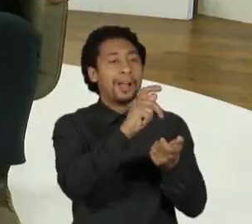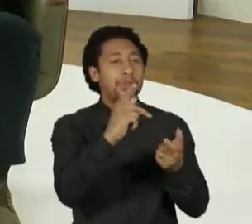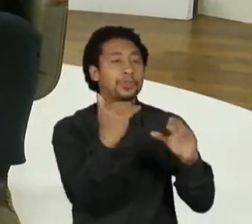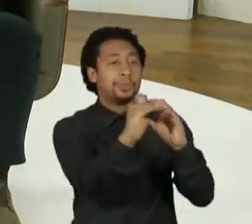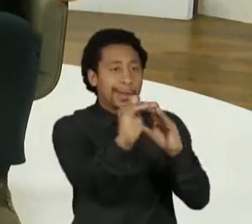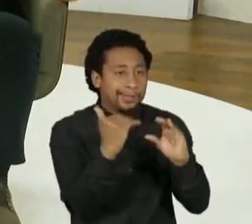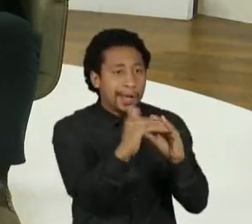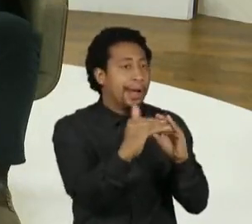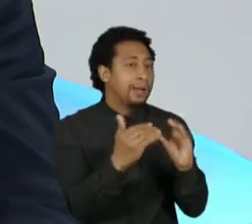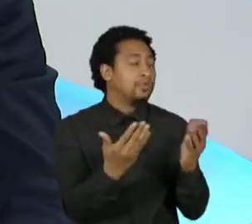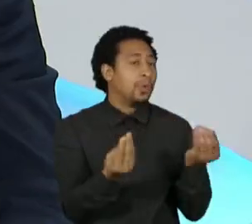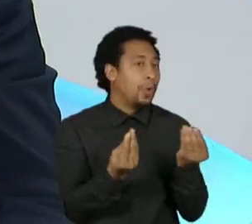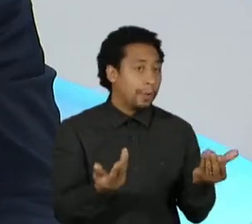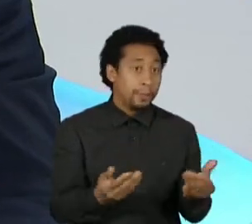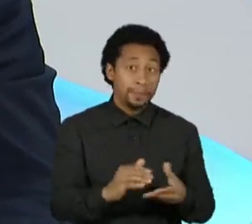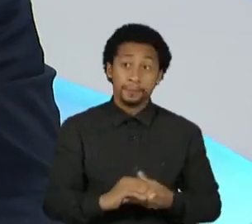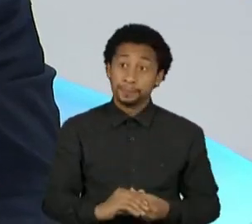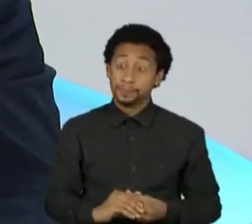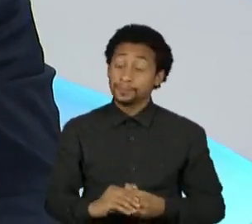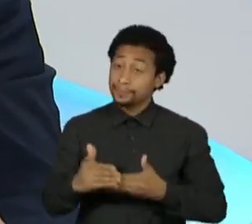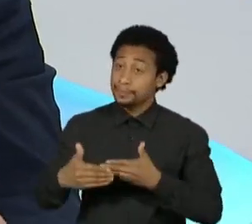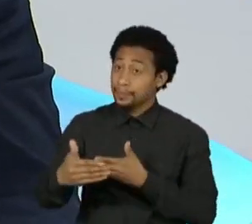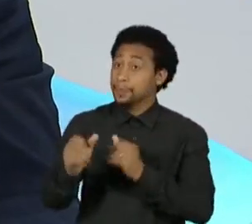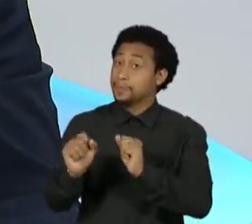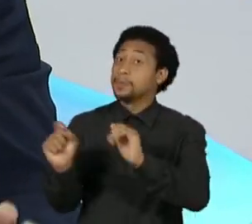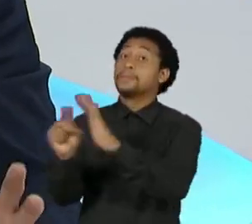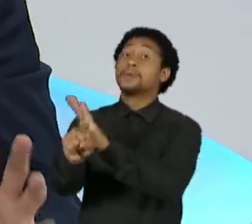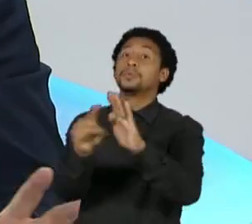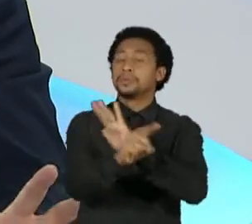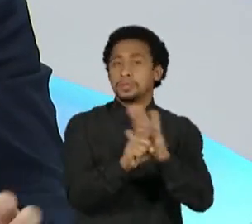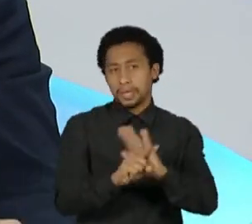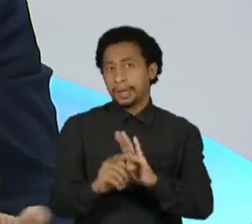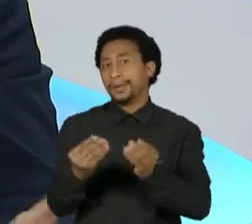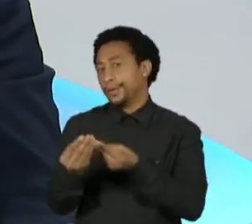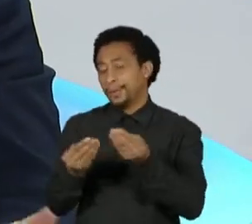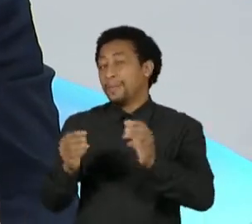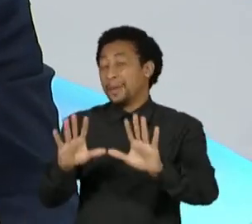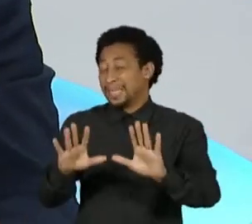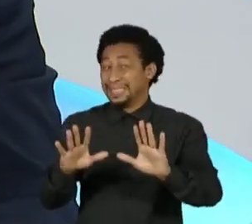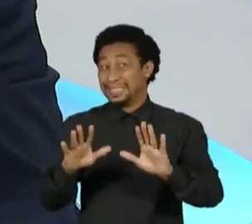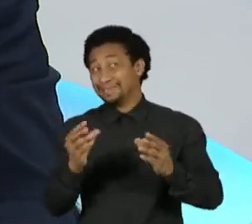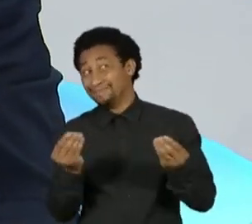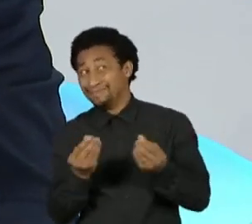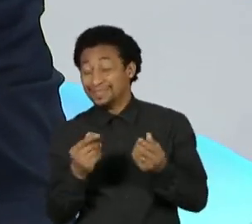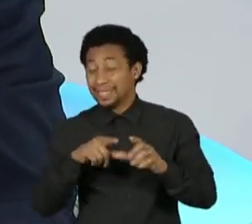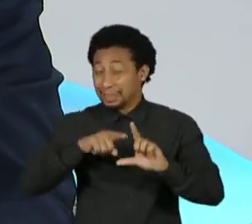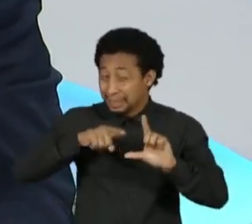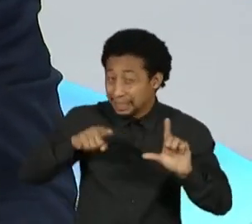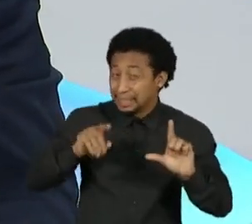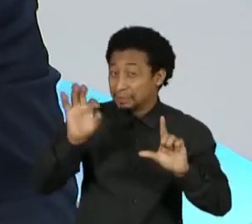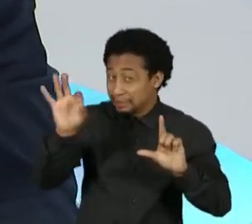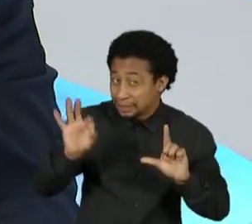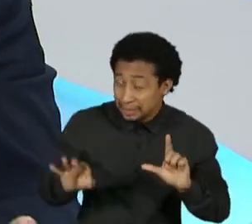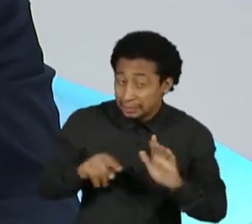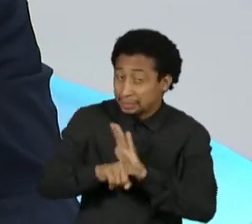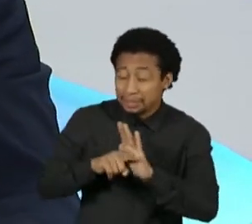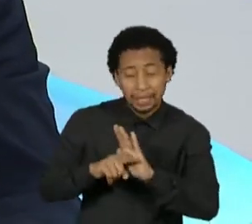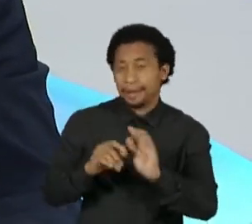fazer uma pergunta num determinado questionário, agora isolar, do ponto de vista técnico, estatístico, acadêmico, é praticamente impossível.